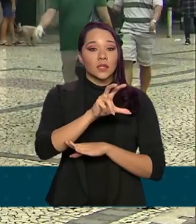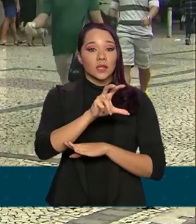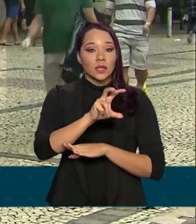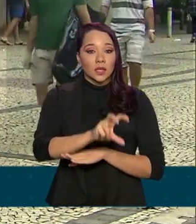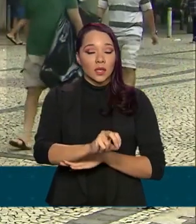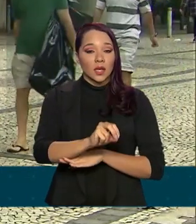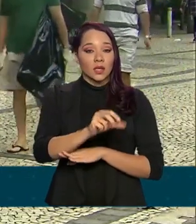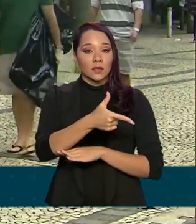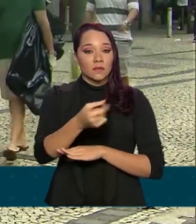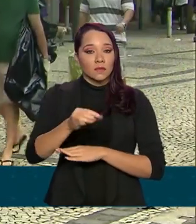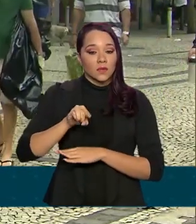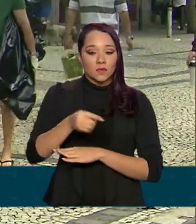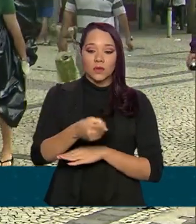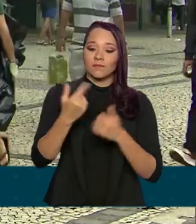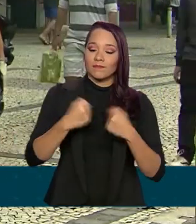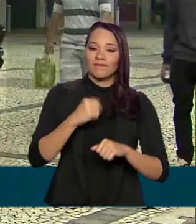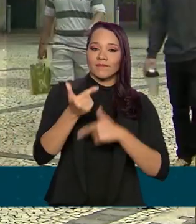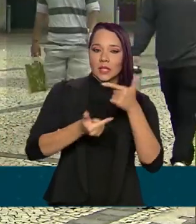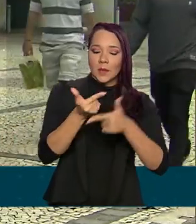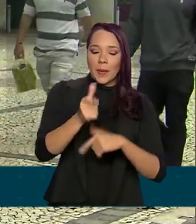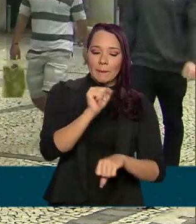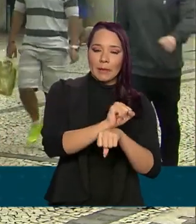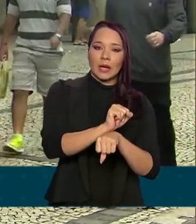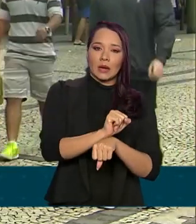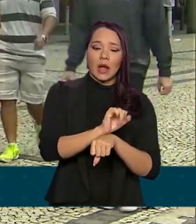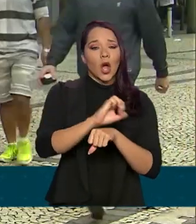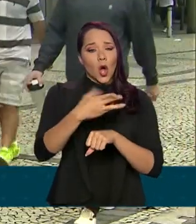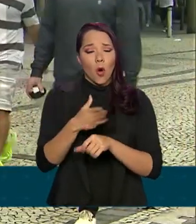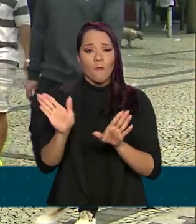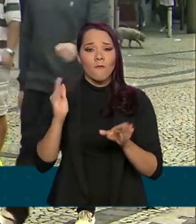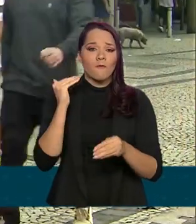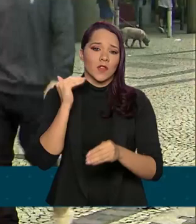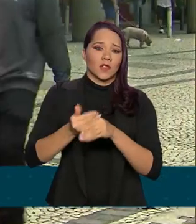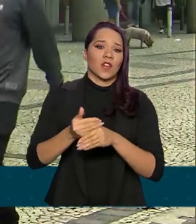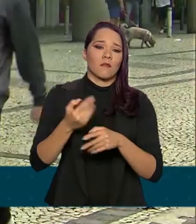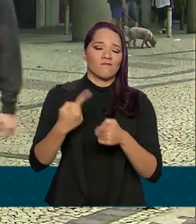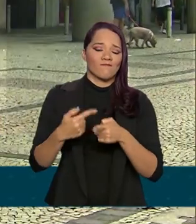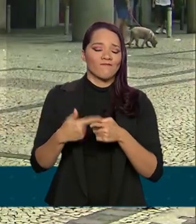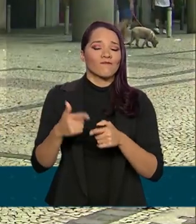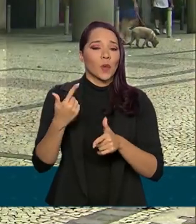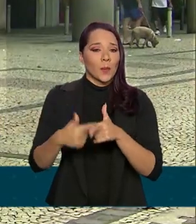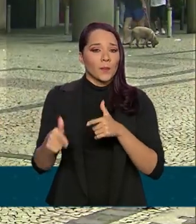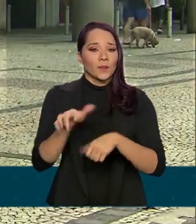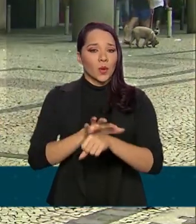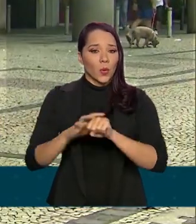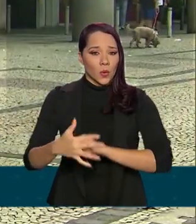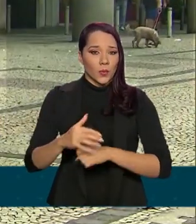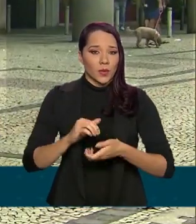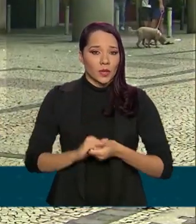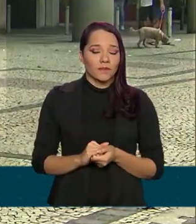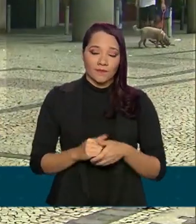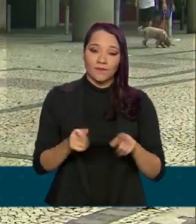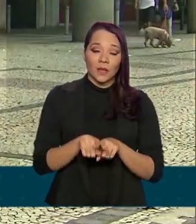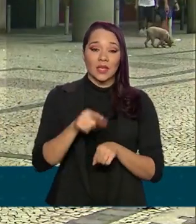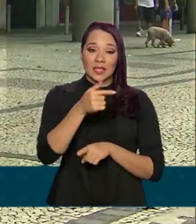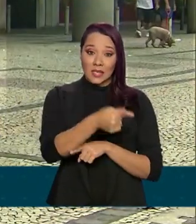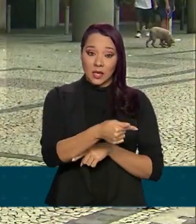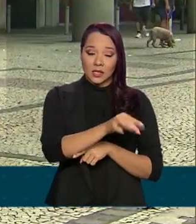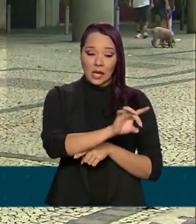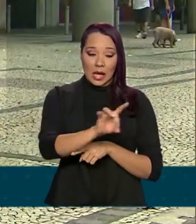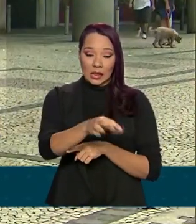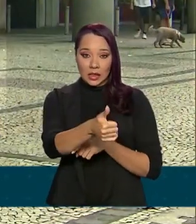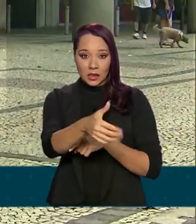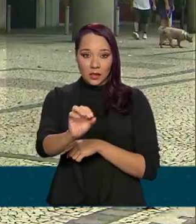tiveram que encerrar as atividades temporária ou definitivamente por causa da pandemia. Além disso, 7 em cada 10